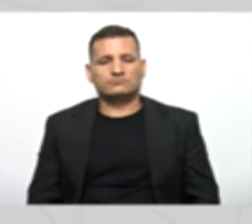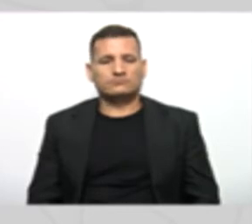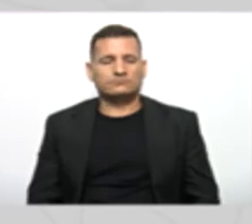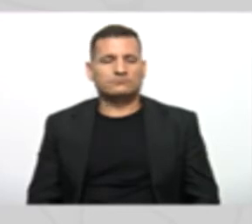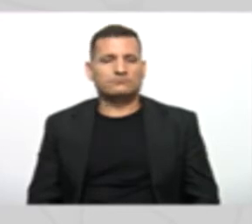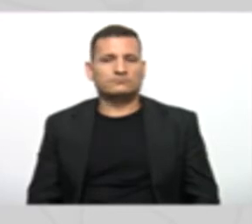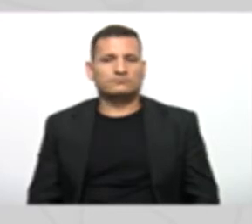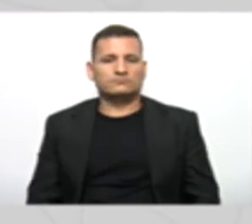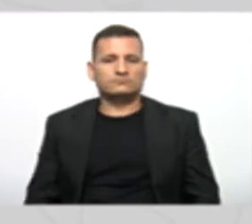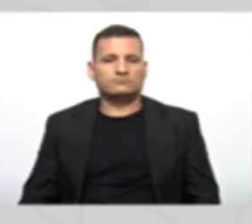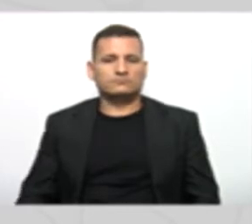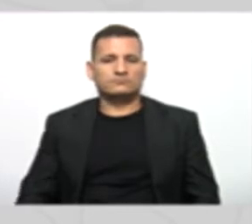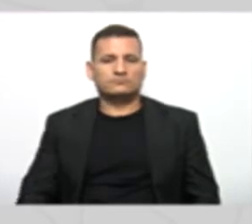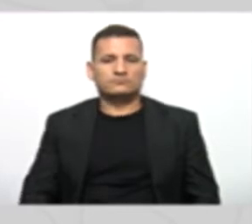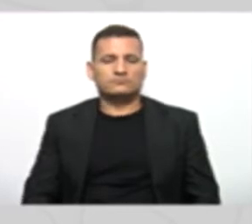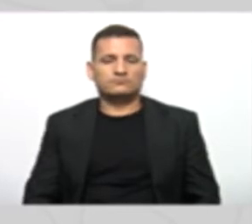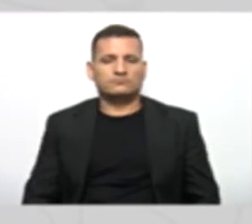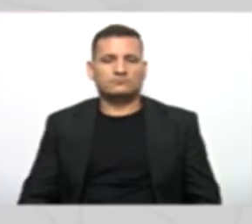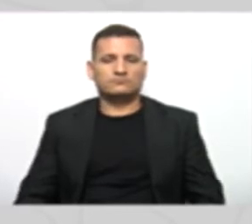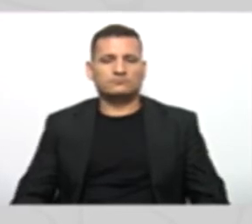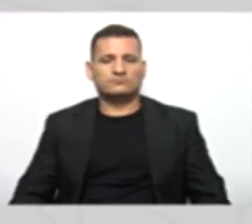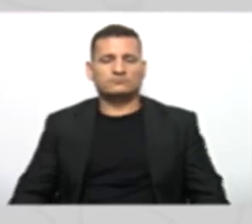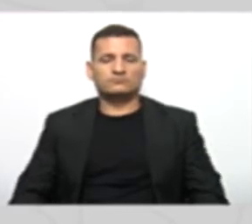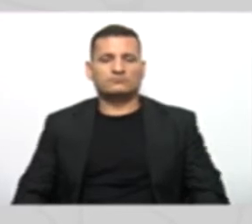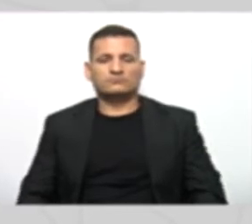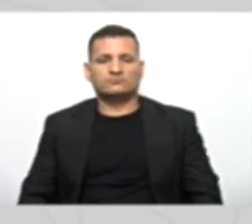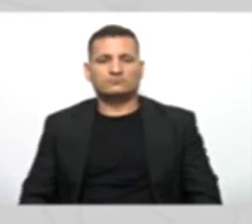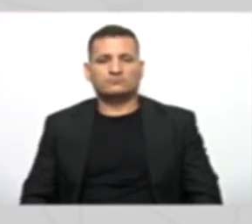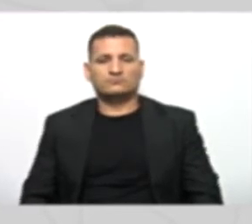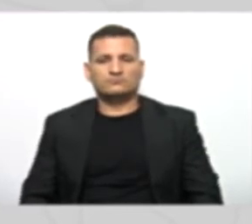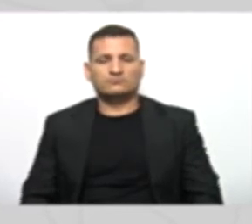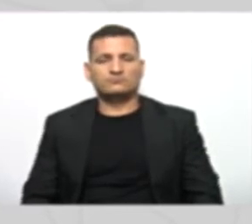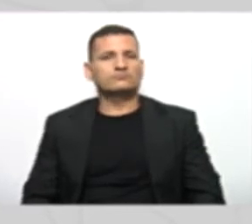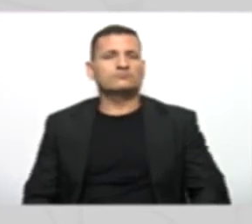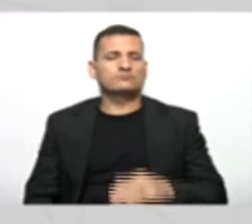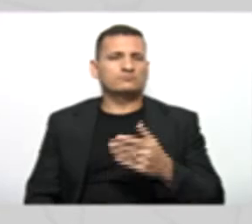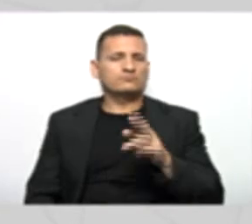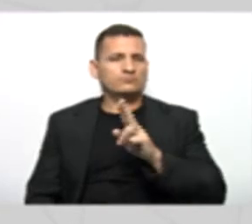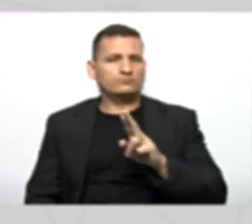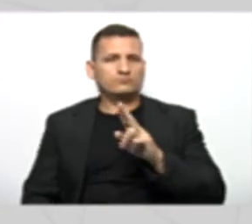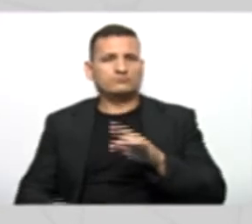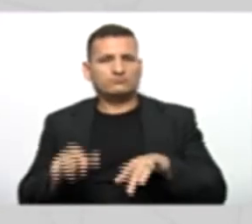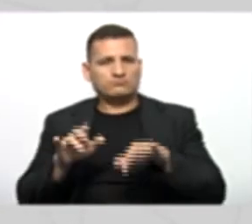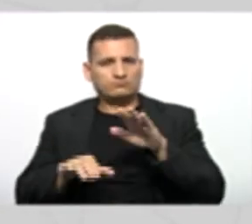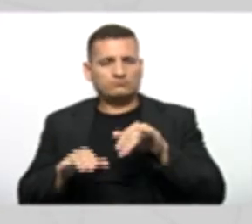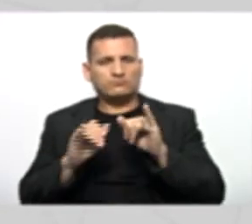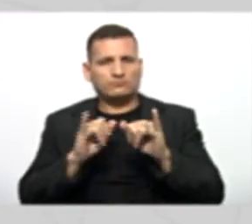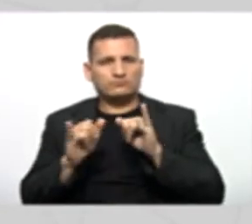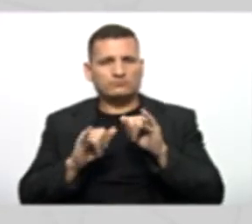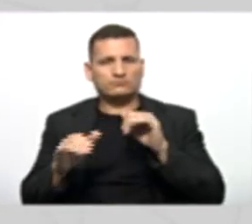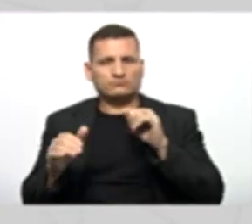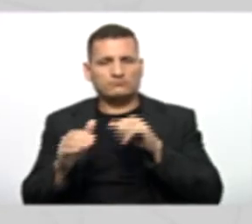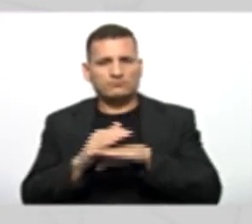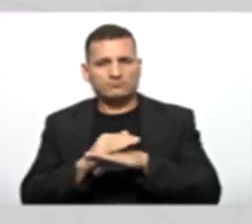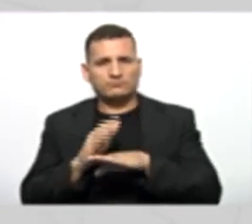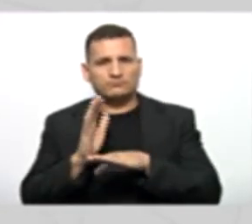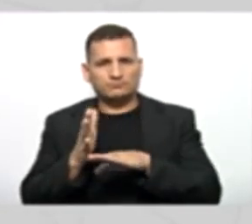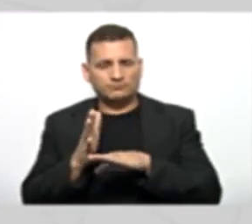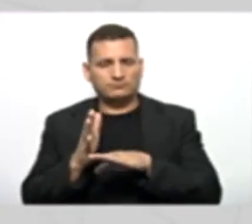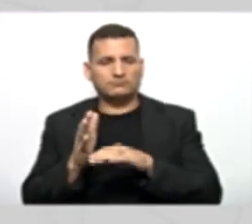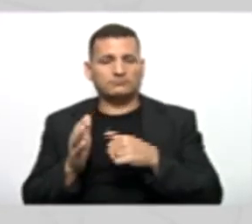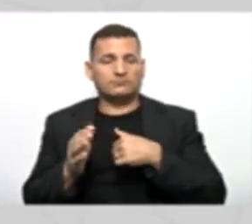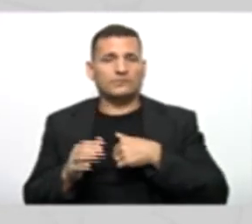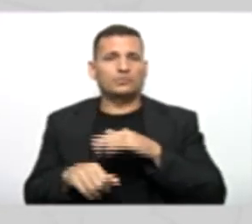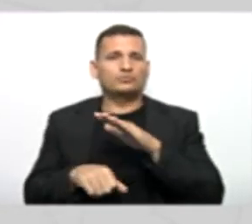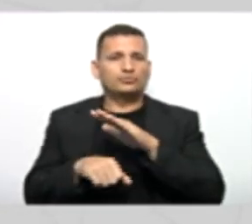pessoa jurídica Mas professor Beleza O usuário digitou as informações Eu fiz a instanciação Para